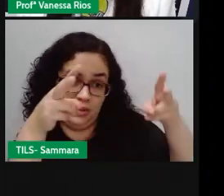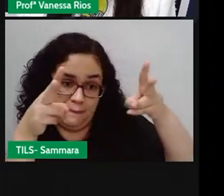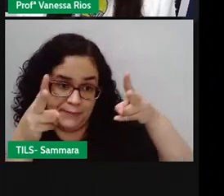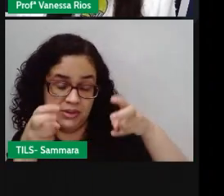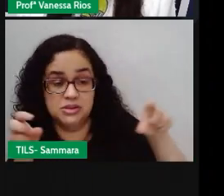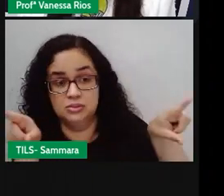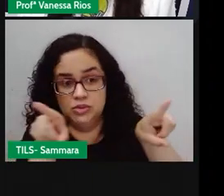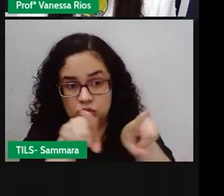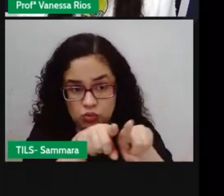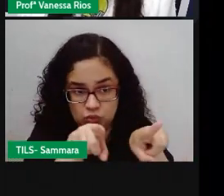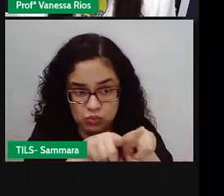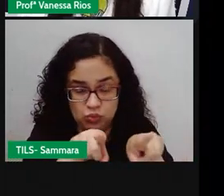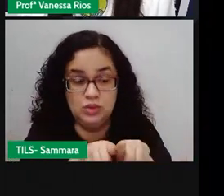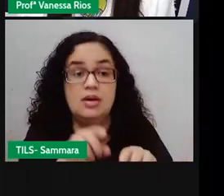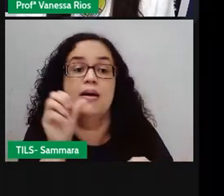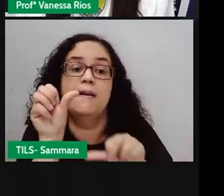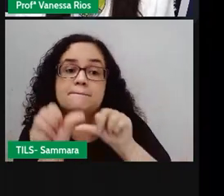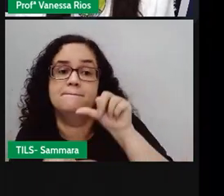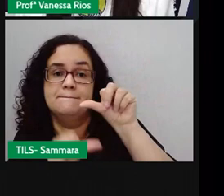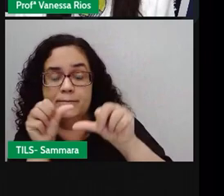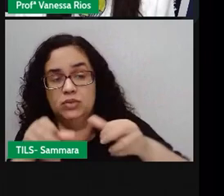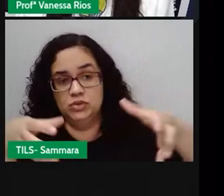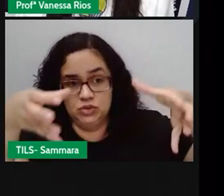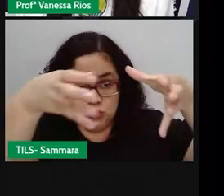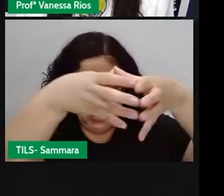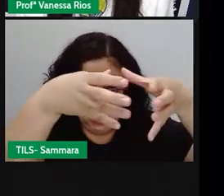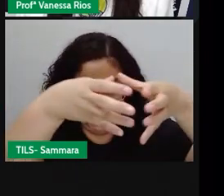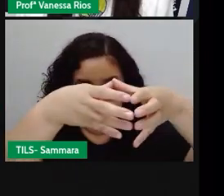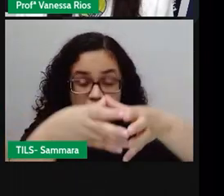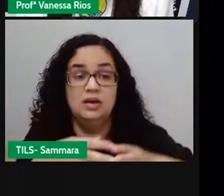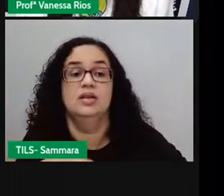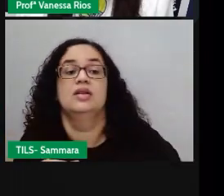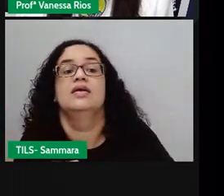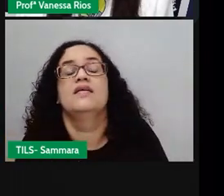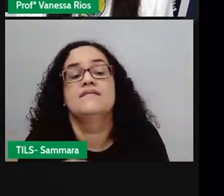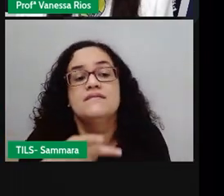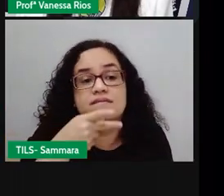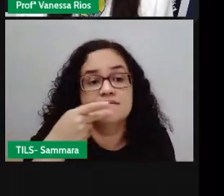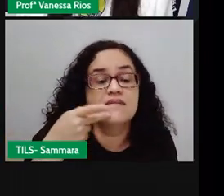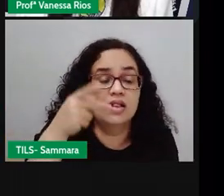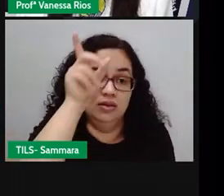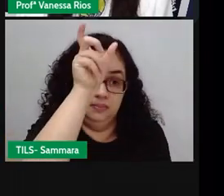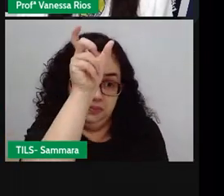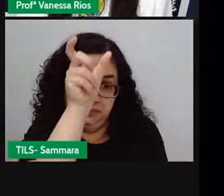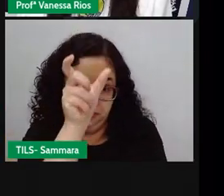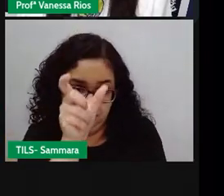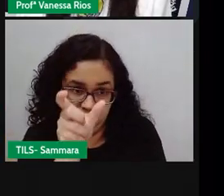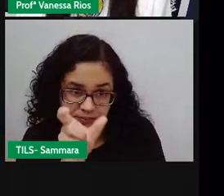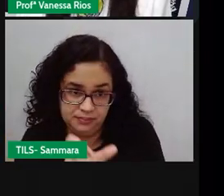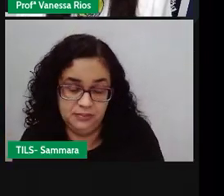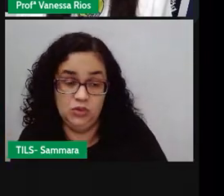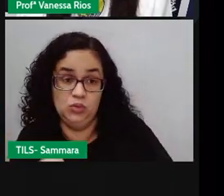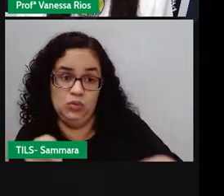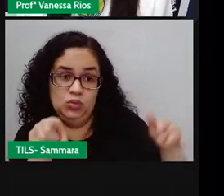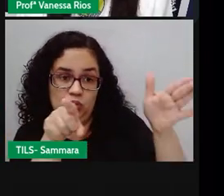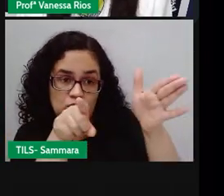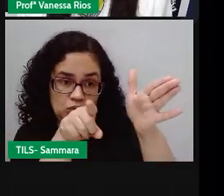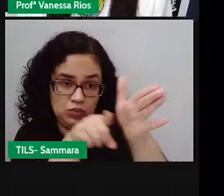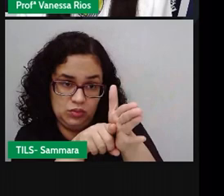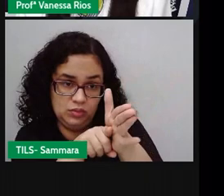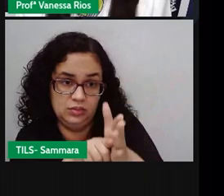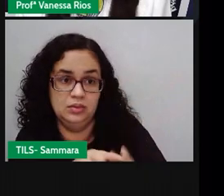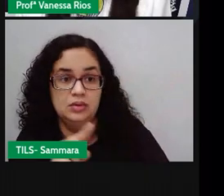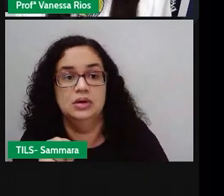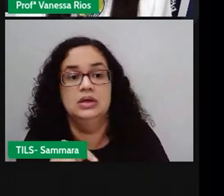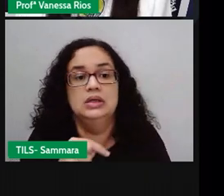que há mudança de parágrafo. Então, a fala do personagem lá, quando coloca o travessão, vai